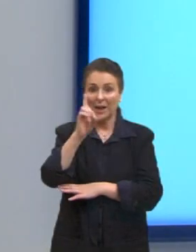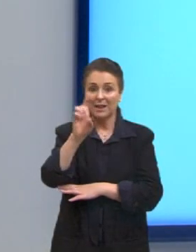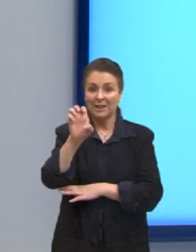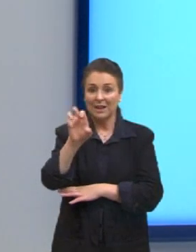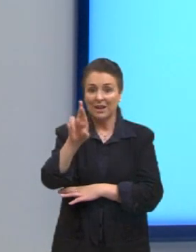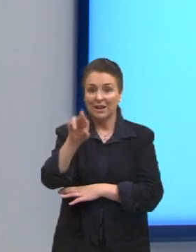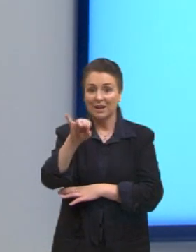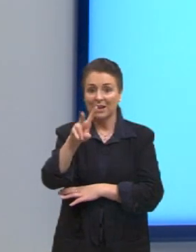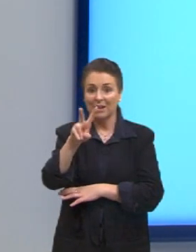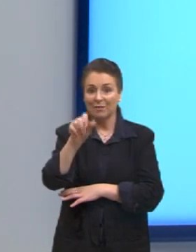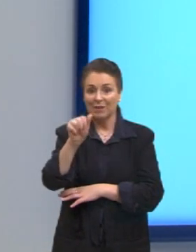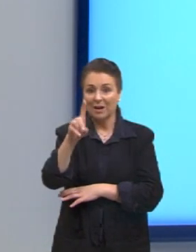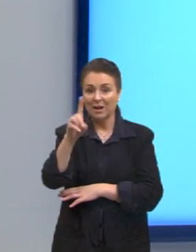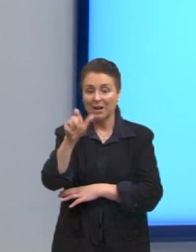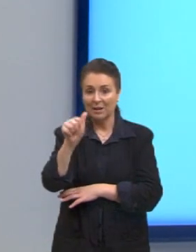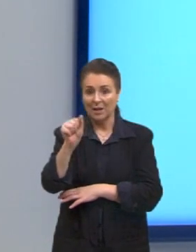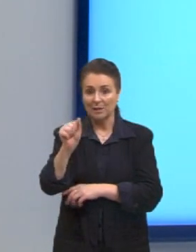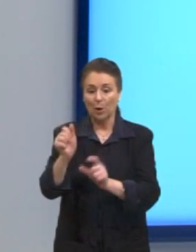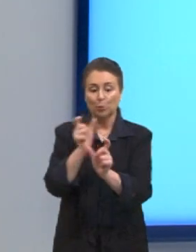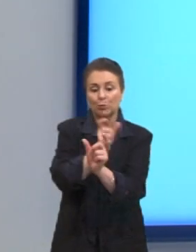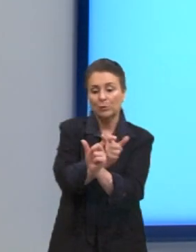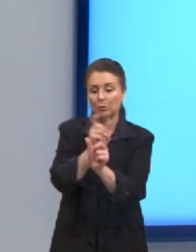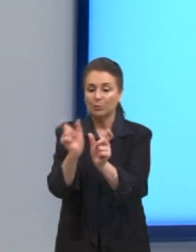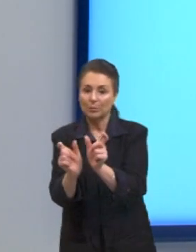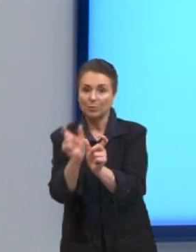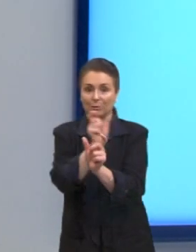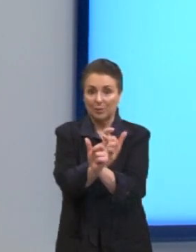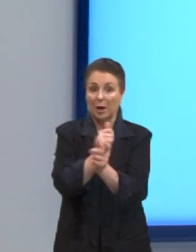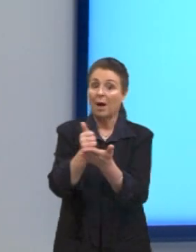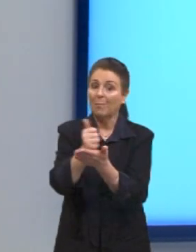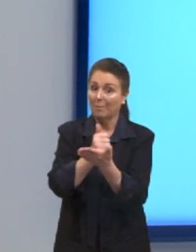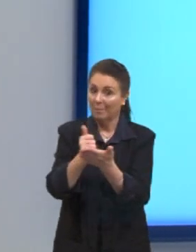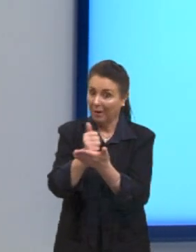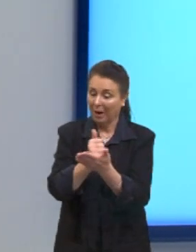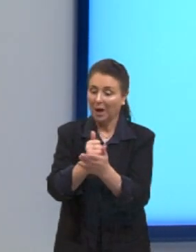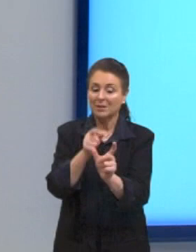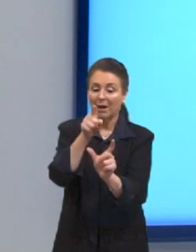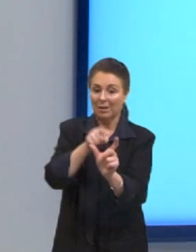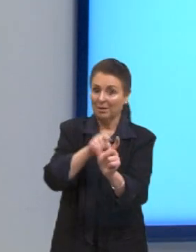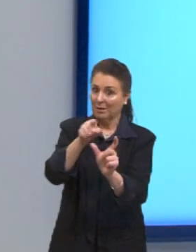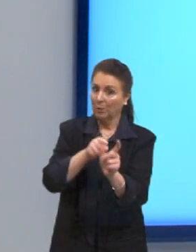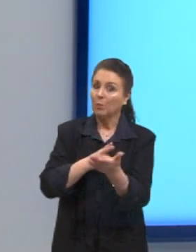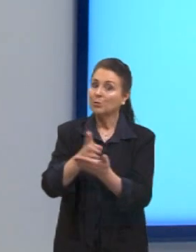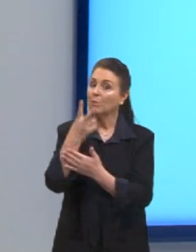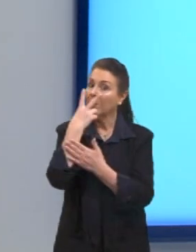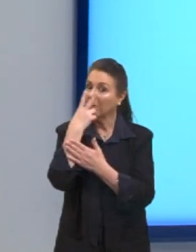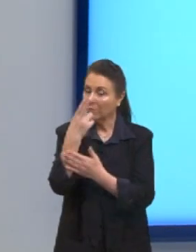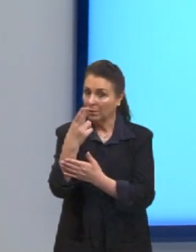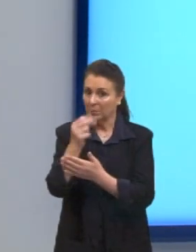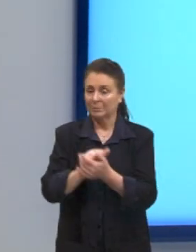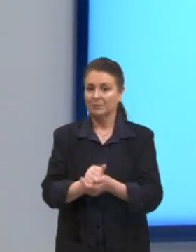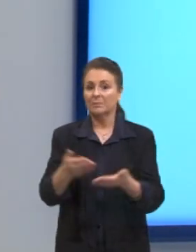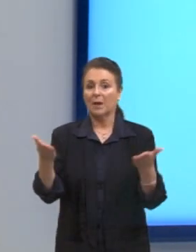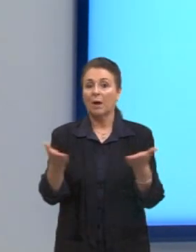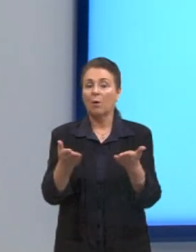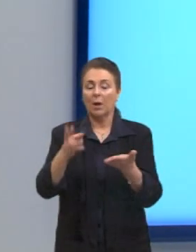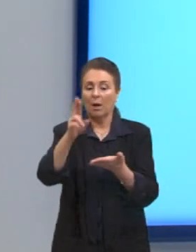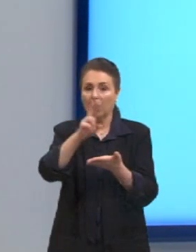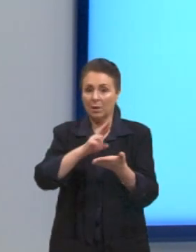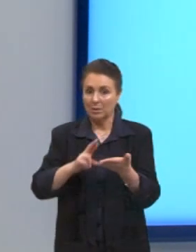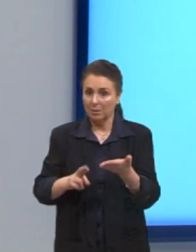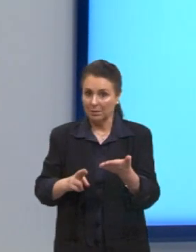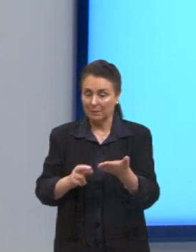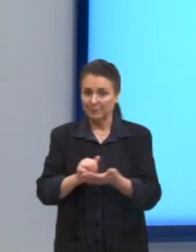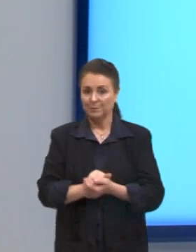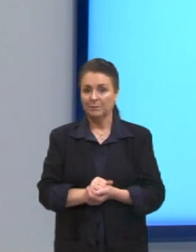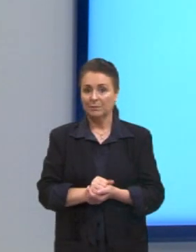por aí. Só muda sufixo e prefixo, a base é a mesma. E aí, a gente precisa ir para a redação, como a gente sempre faz.